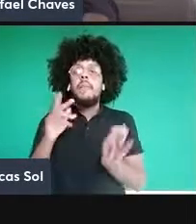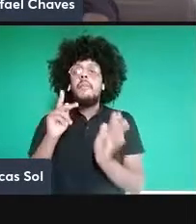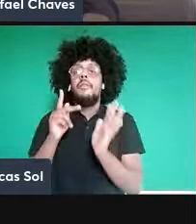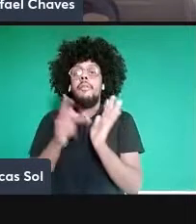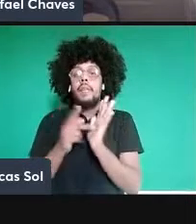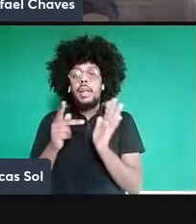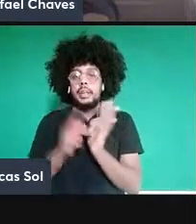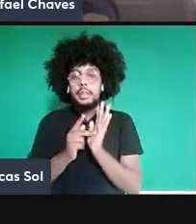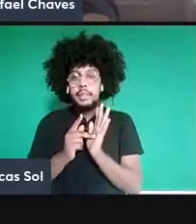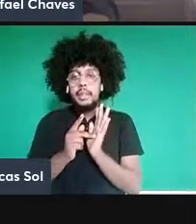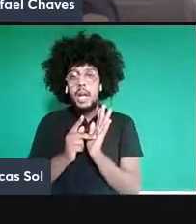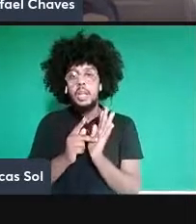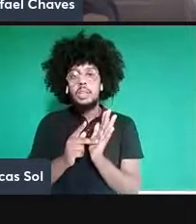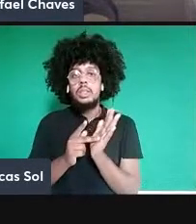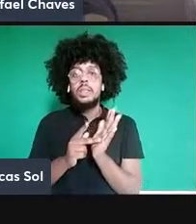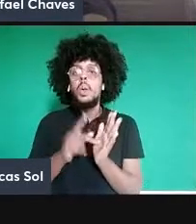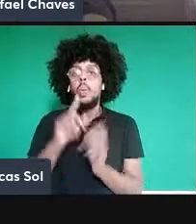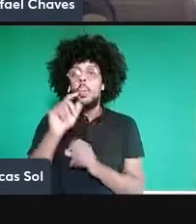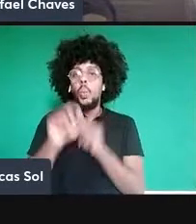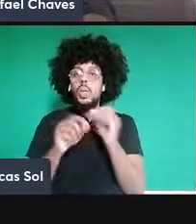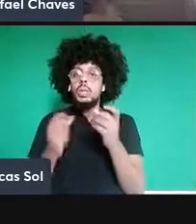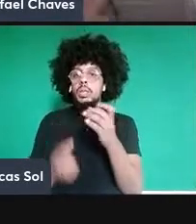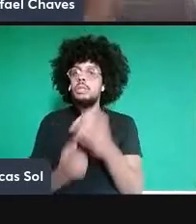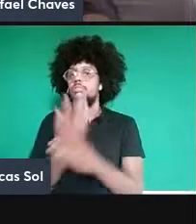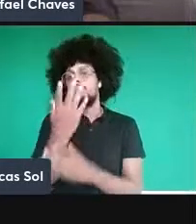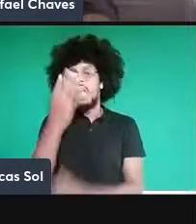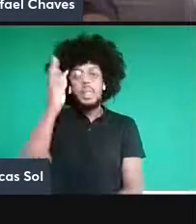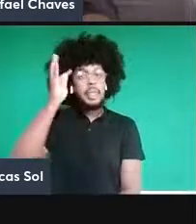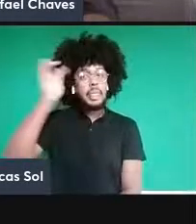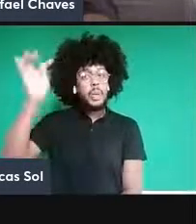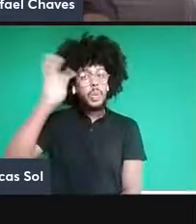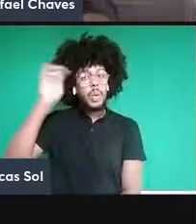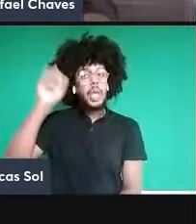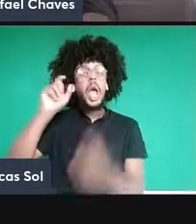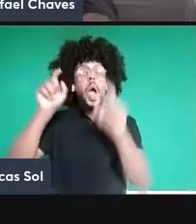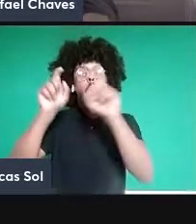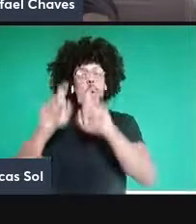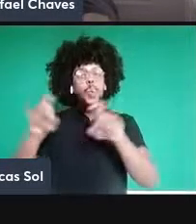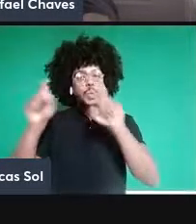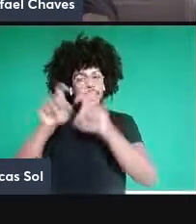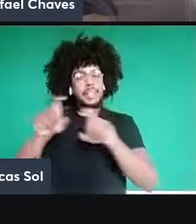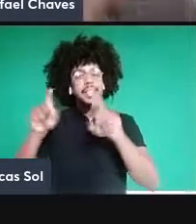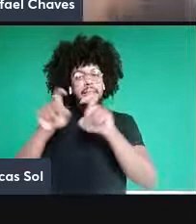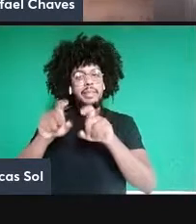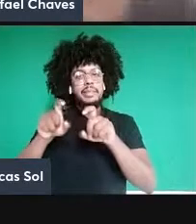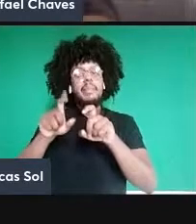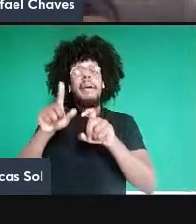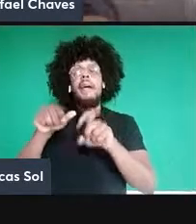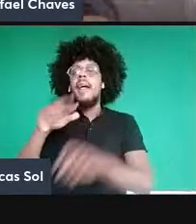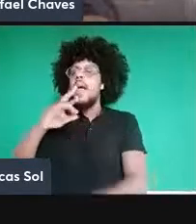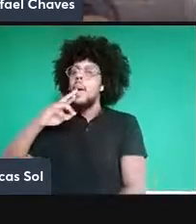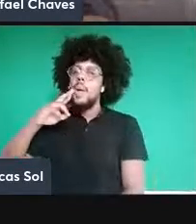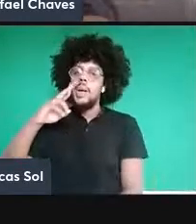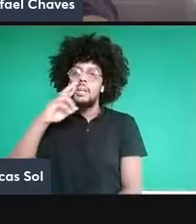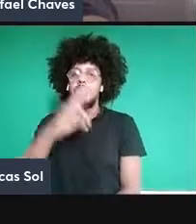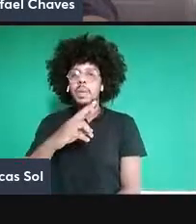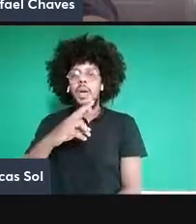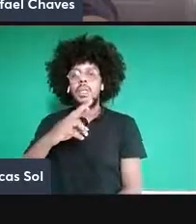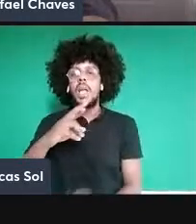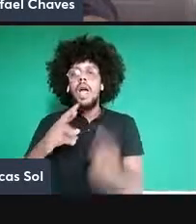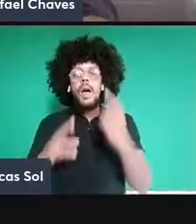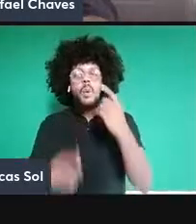o nascimento da teoria da computação veio como resposta a uma das famosas